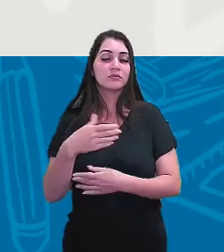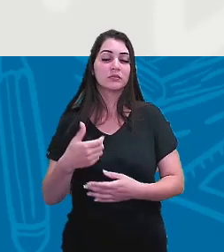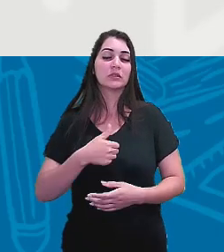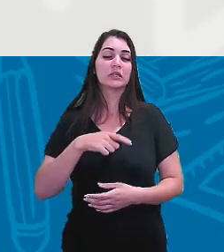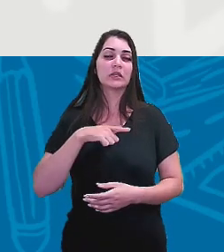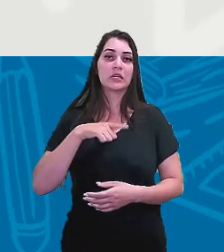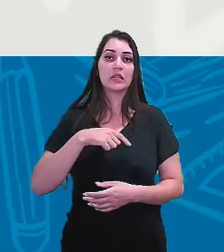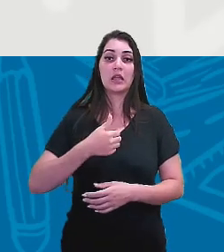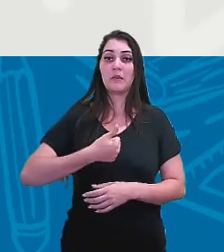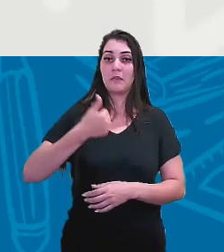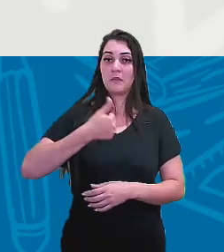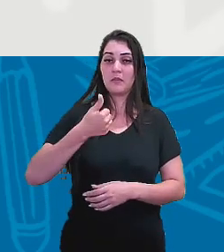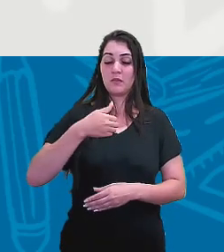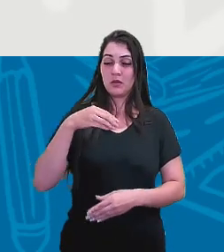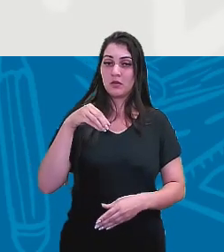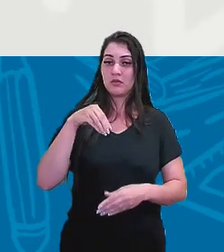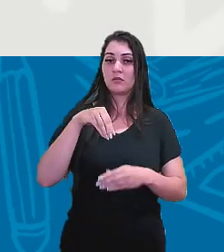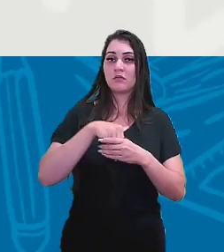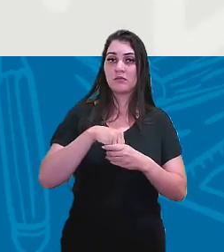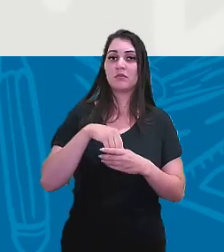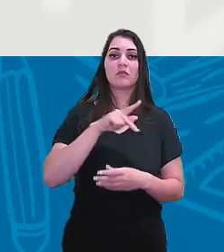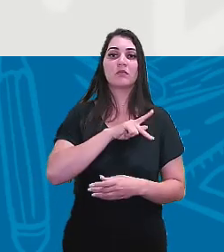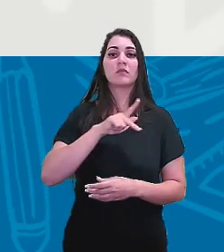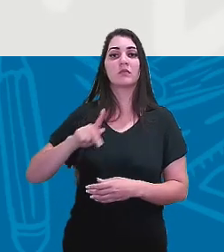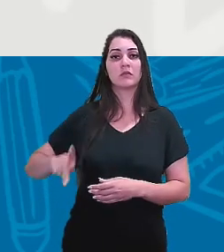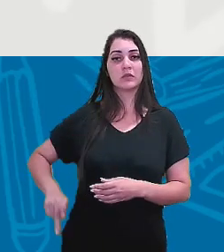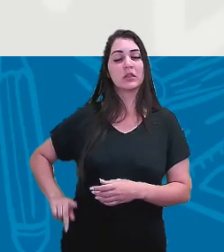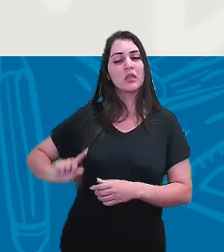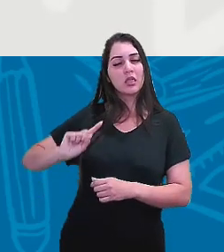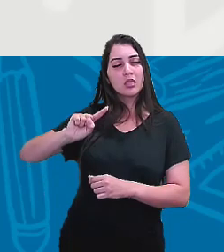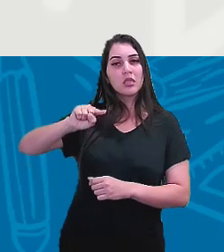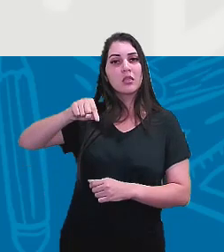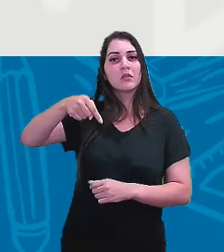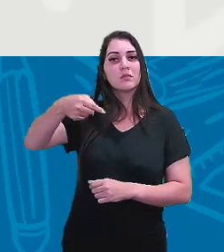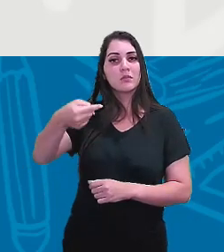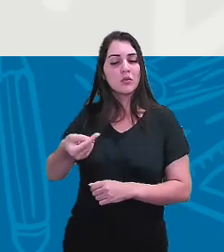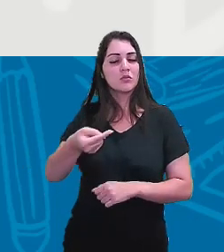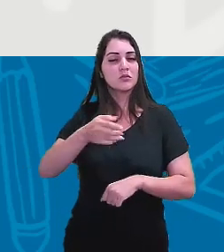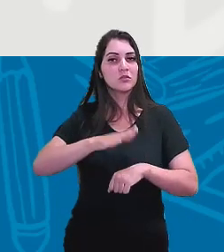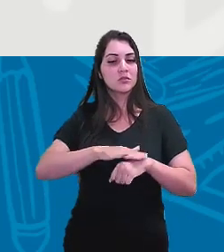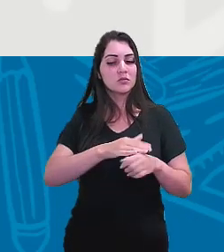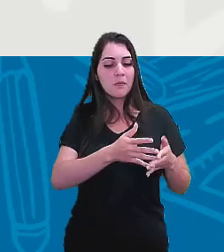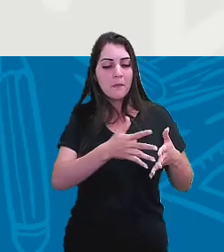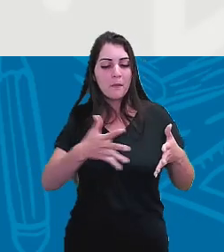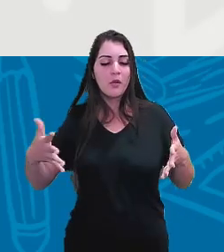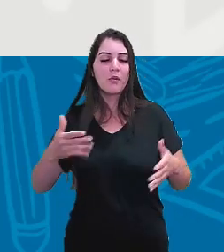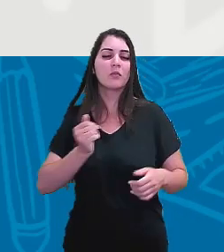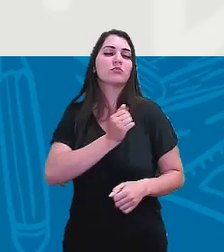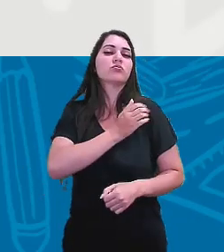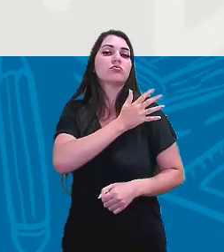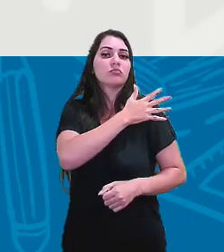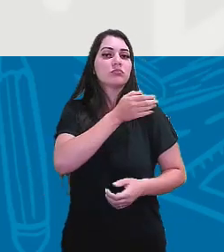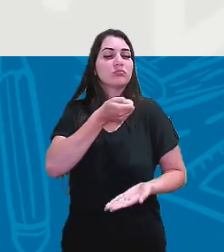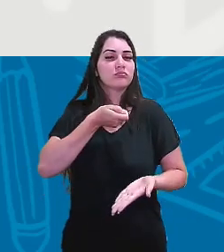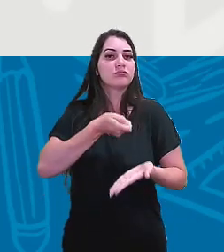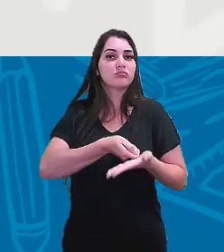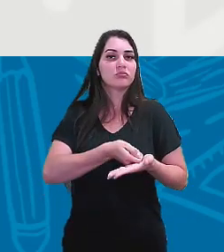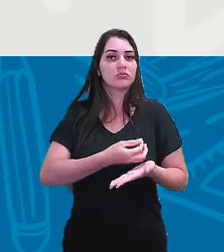primeira eleição direta para presidente pós esse período de ditadura vivido